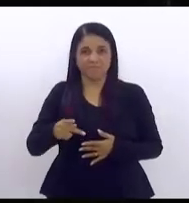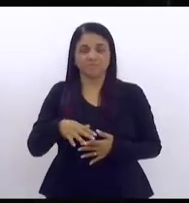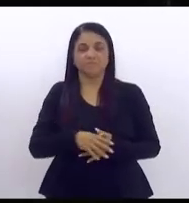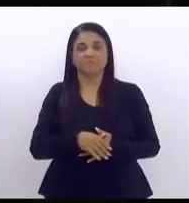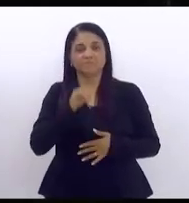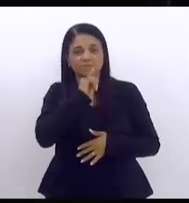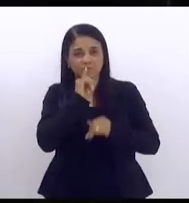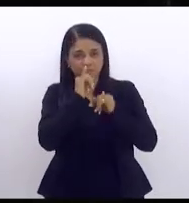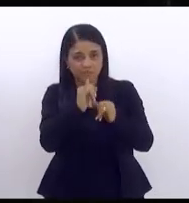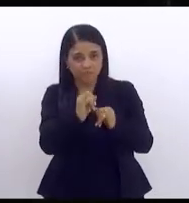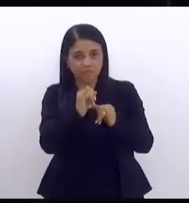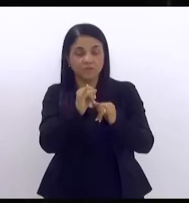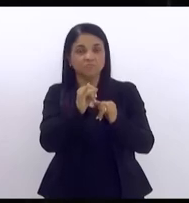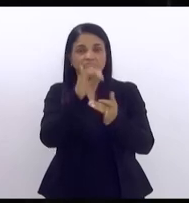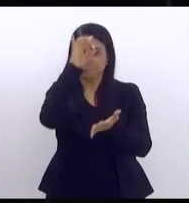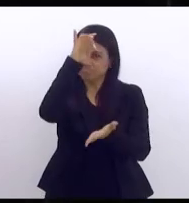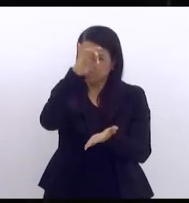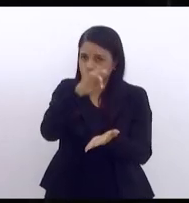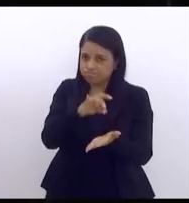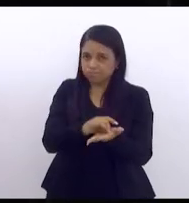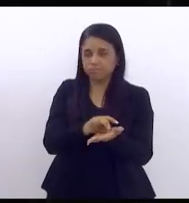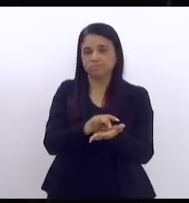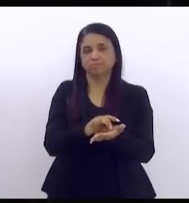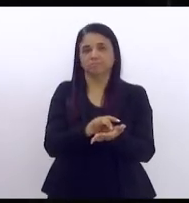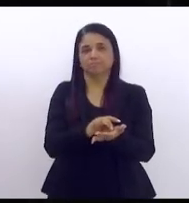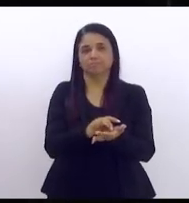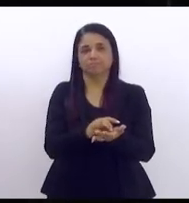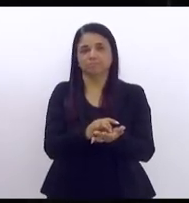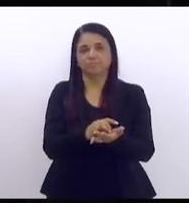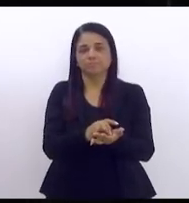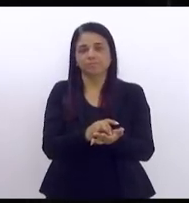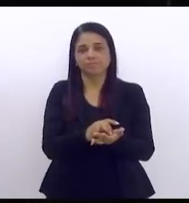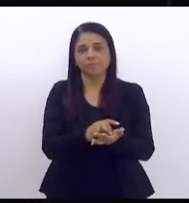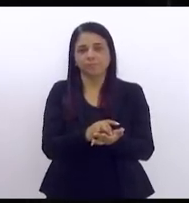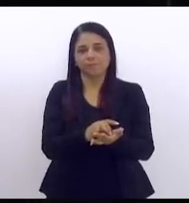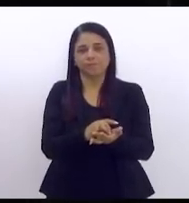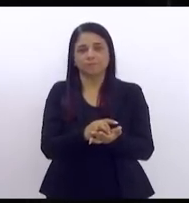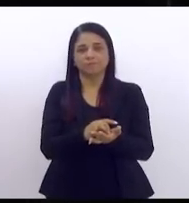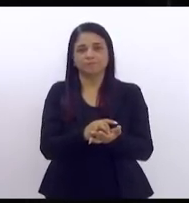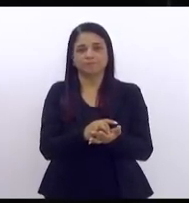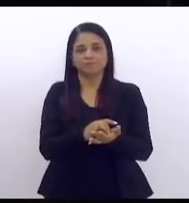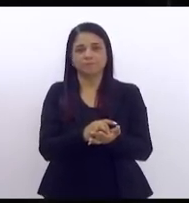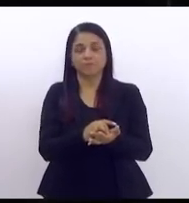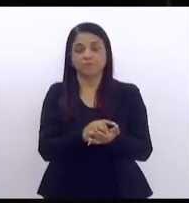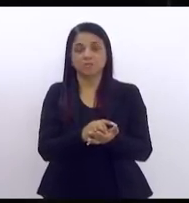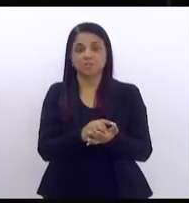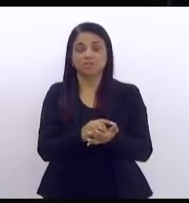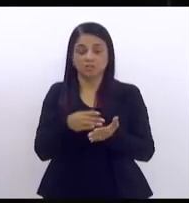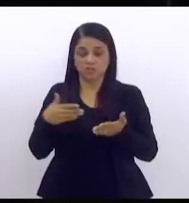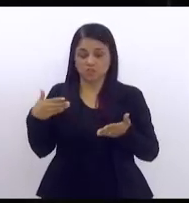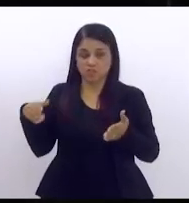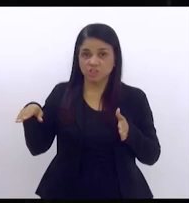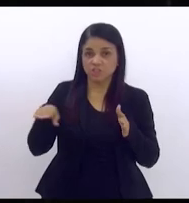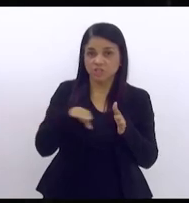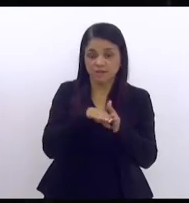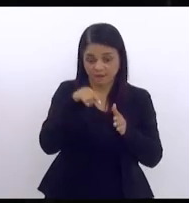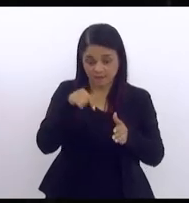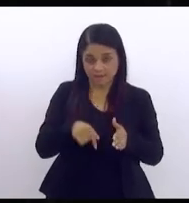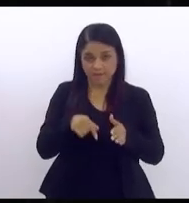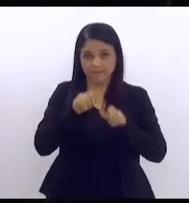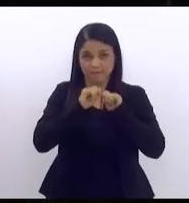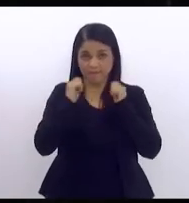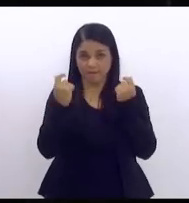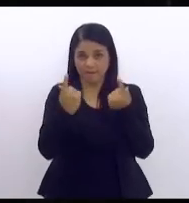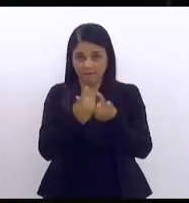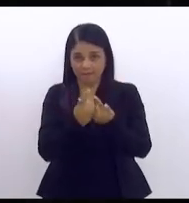com muita propriedade que cheguei aqui nesta casa em